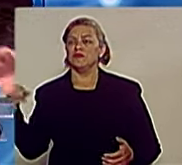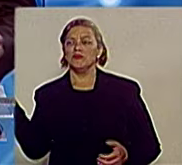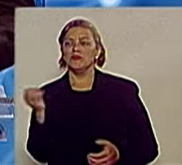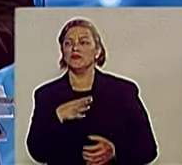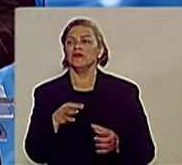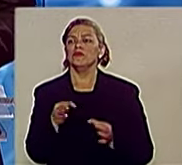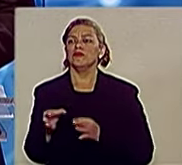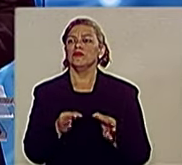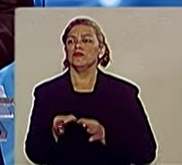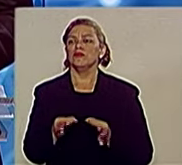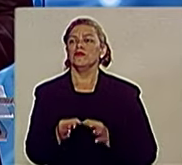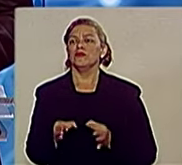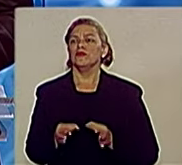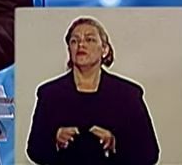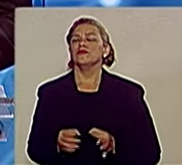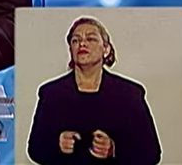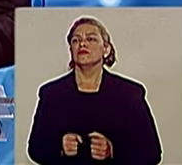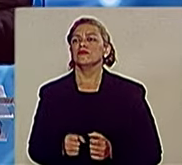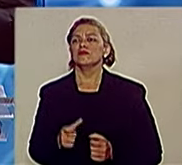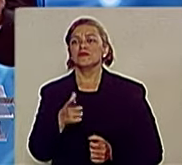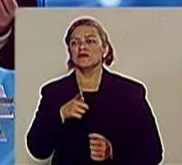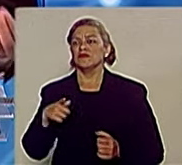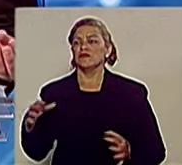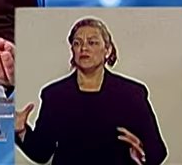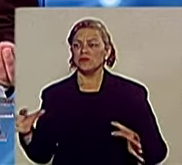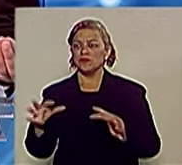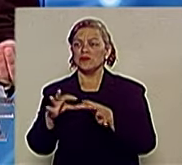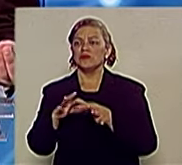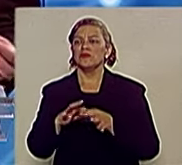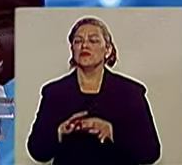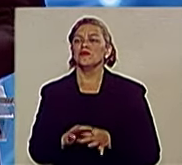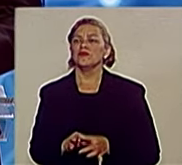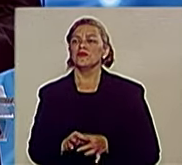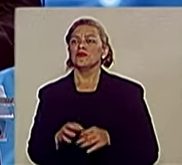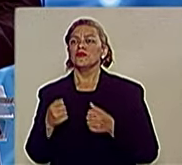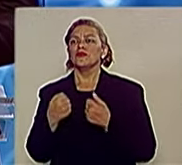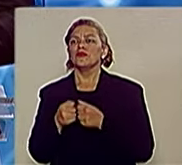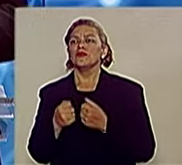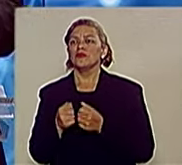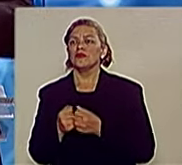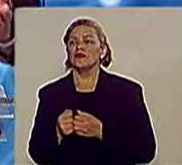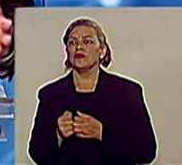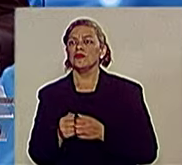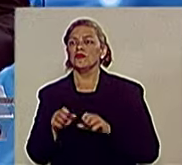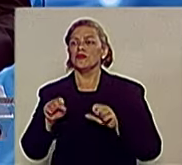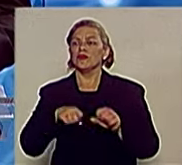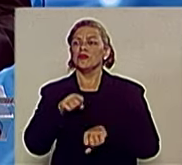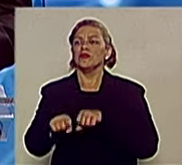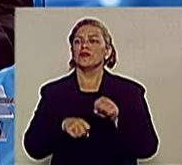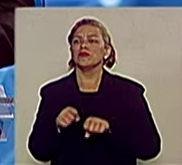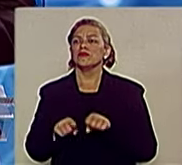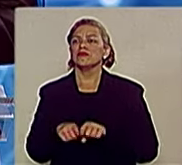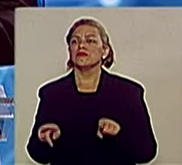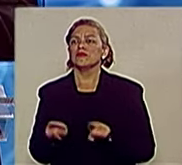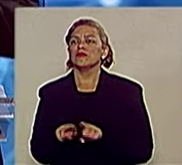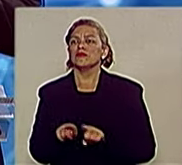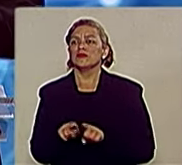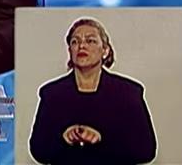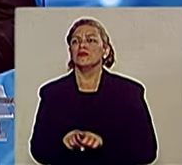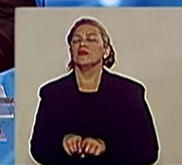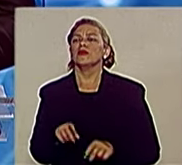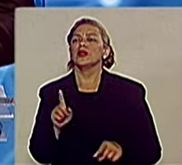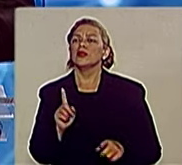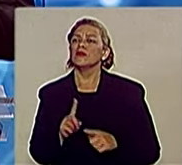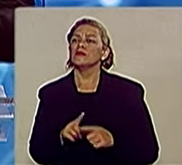Não há interligação com as faixas de ônibus. Não há interligação com a ciclofaixa. A gente não consegue se locomover na cidade porque não funciona o